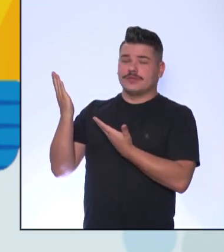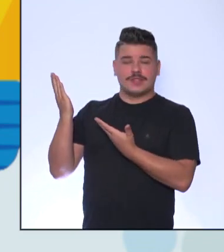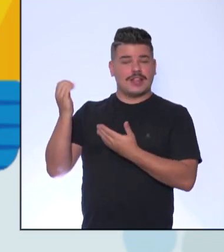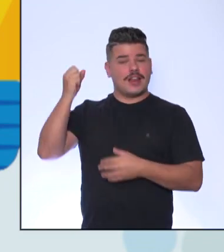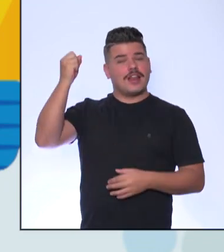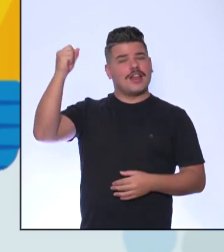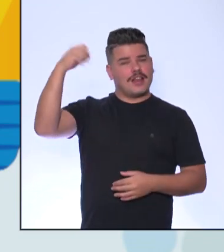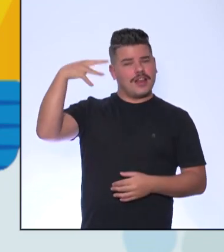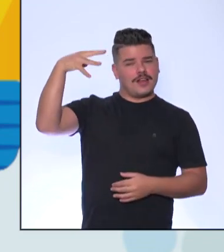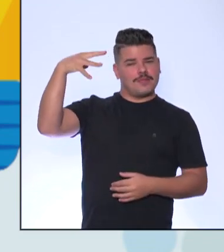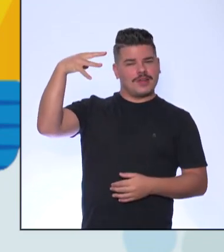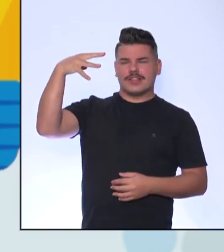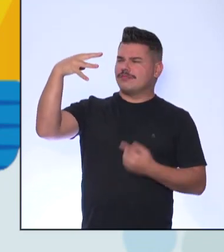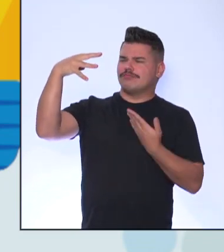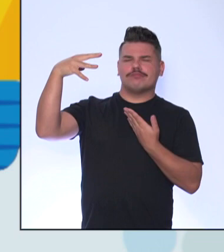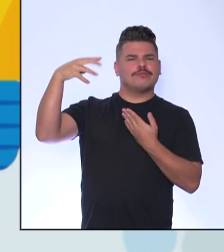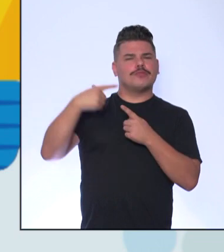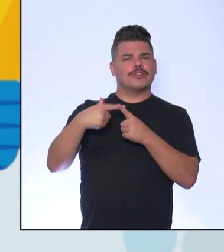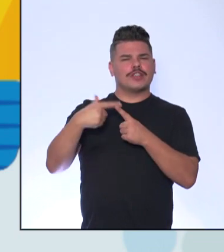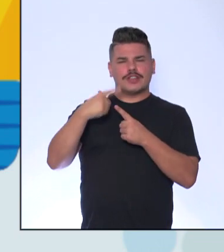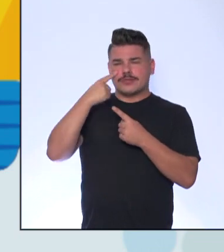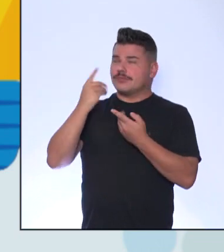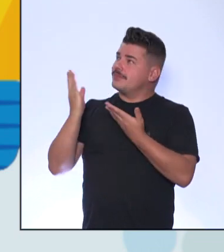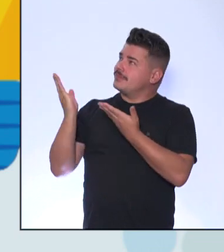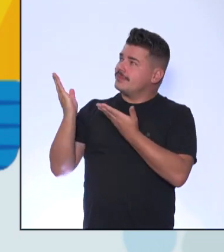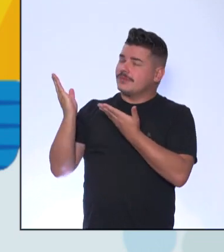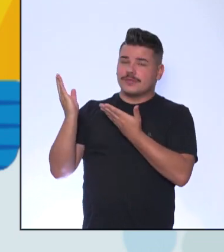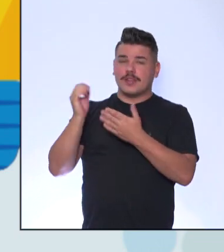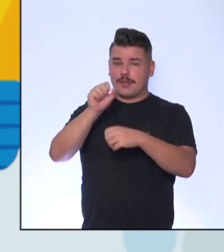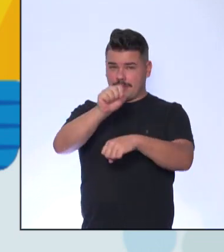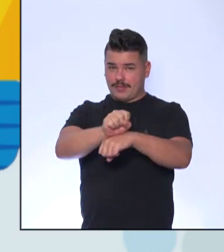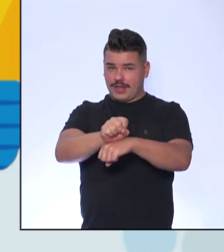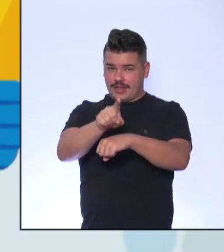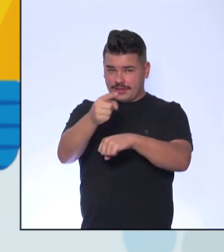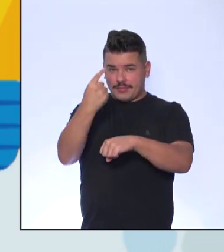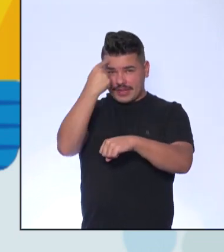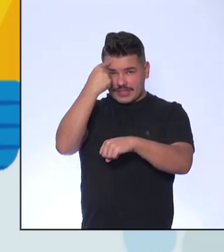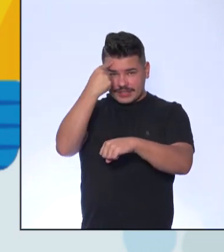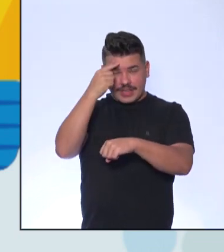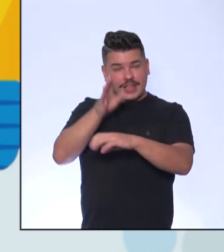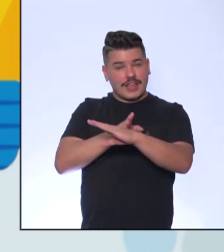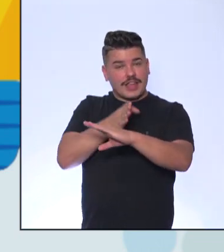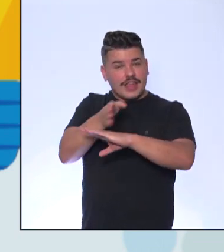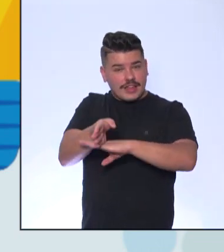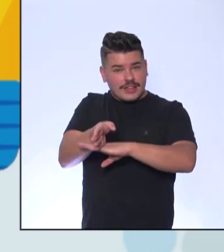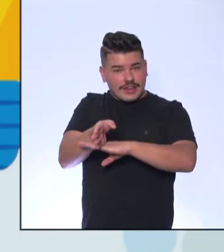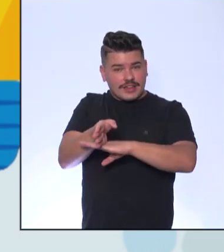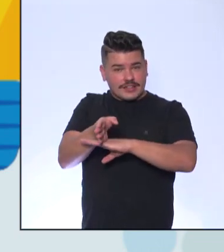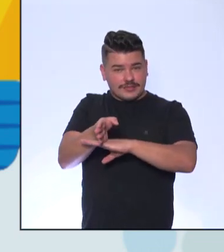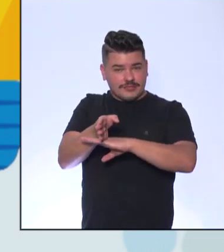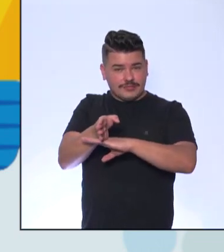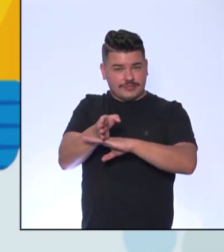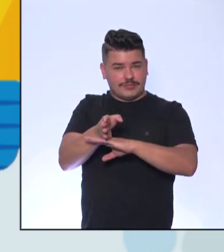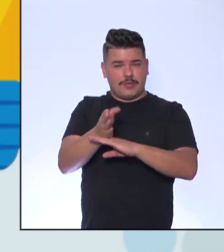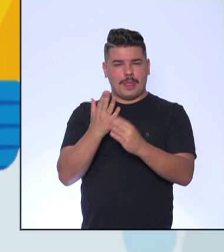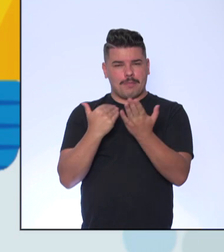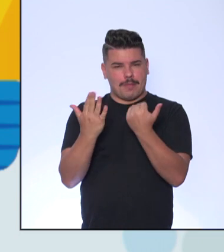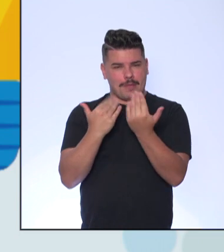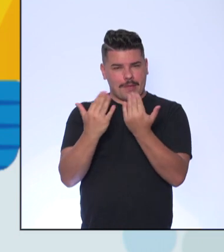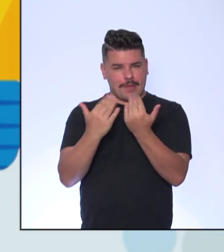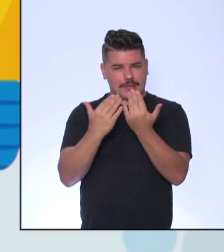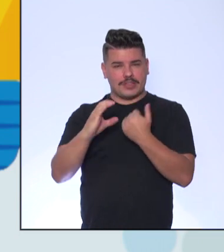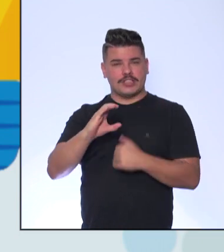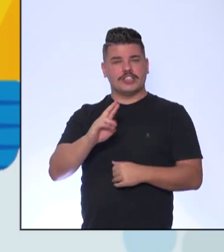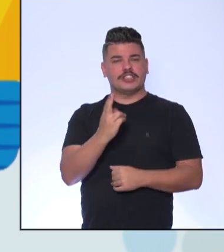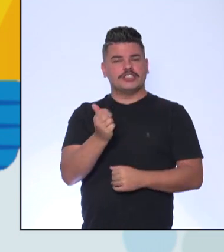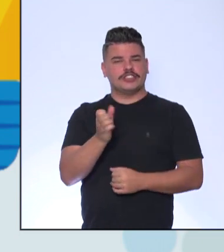gente vai deixar um minutinho parado essa imagem para vocês responderem no chat. Por que a lâmpada no tema iluminismo?